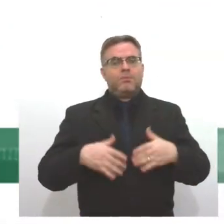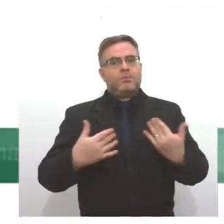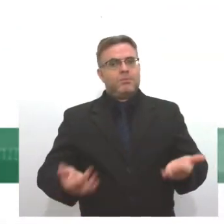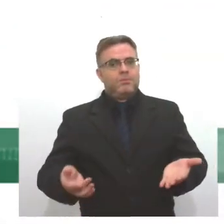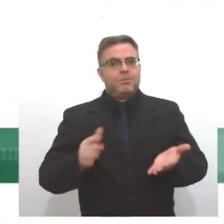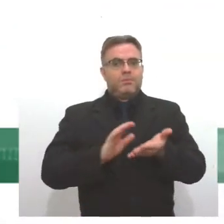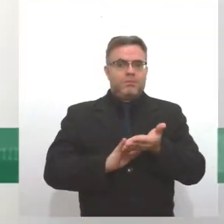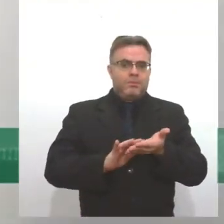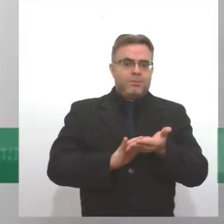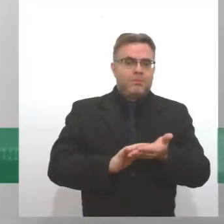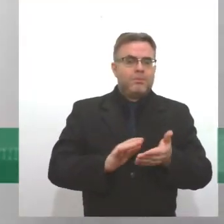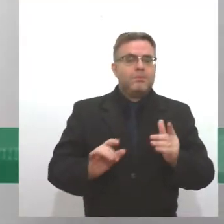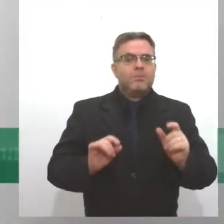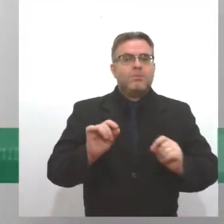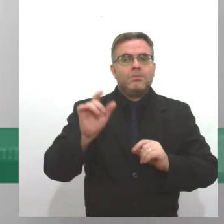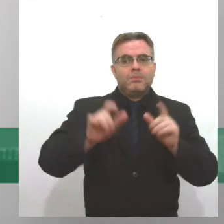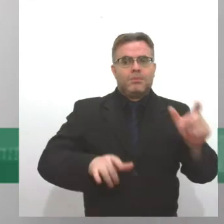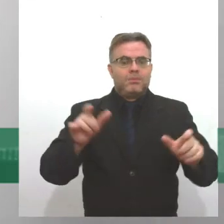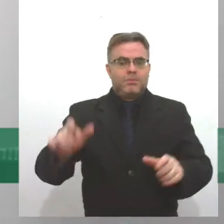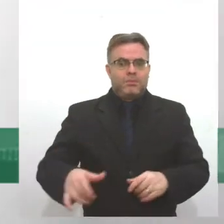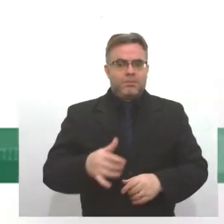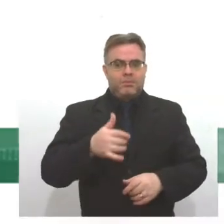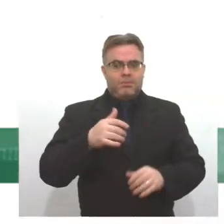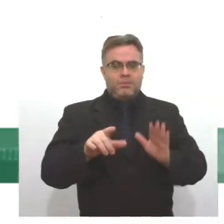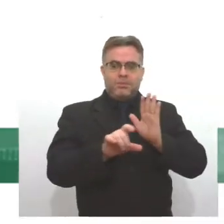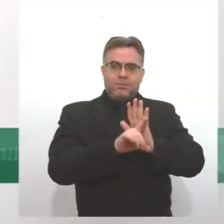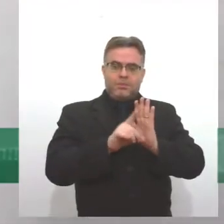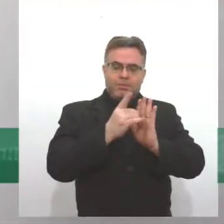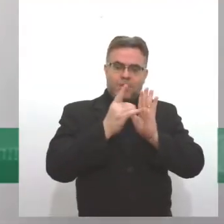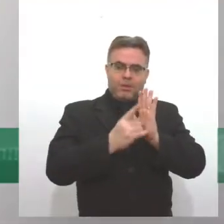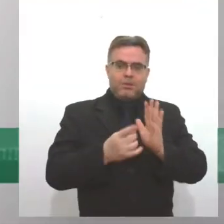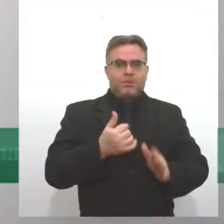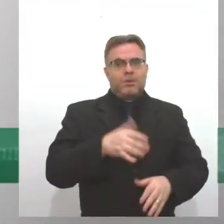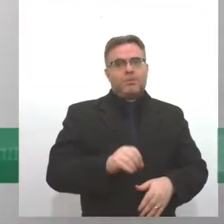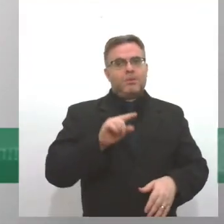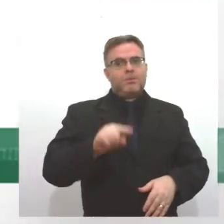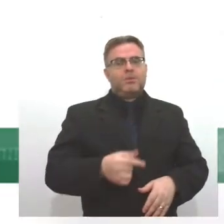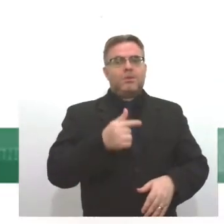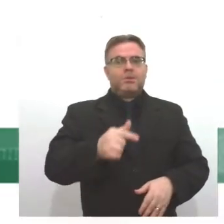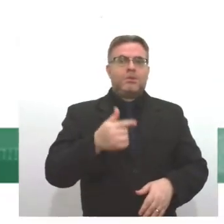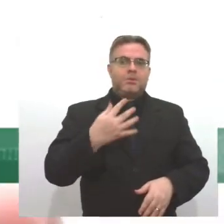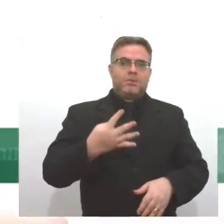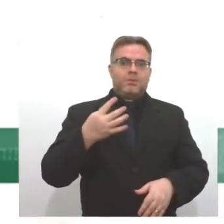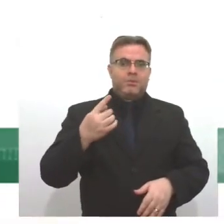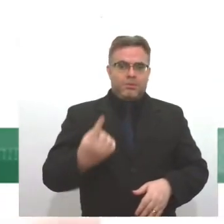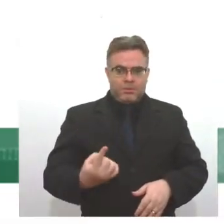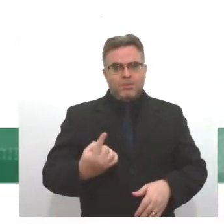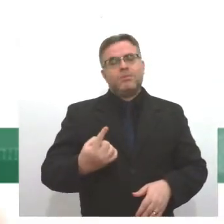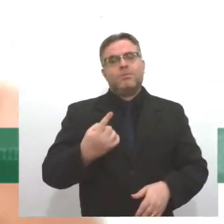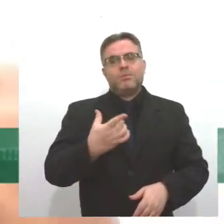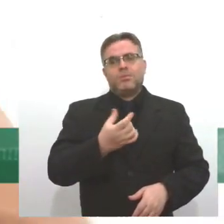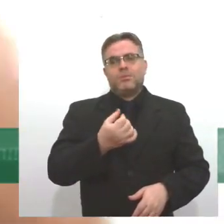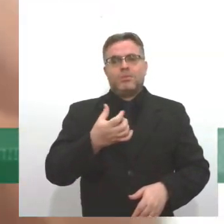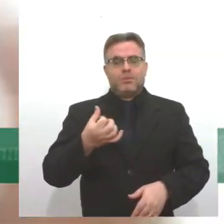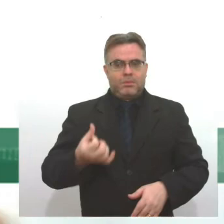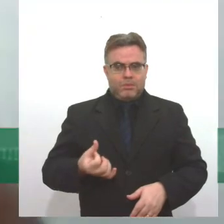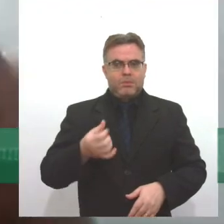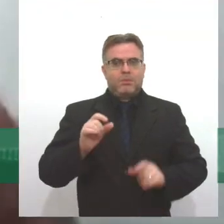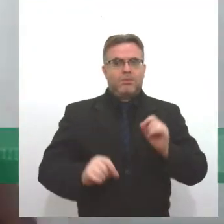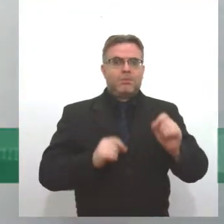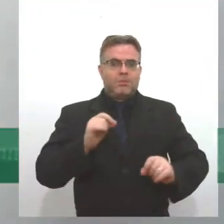é dia nacional do Cigano, que é o decreto 10.841, barra 2006, é de Santa Sara Kali, que é uma